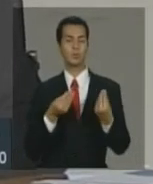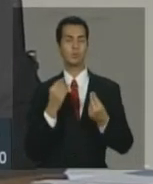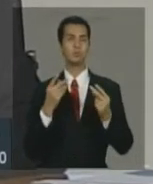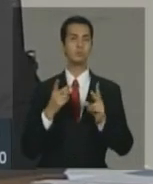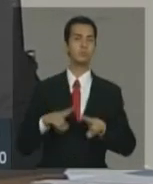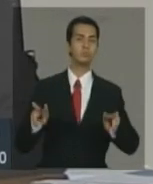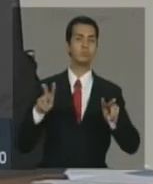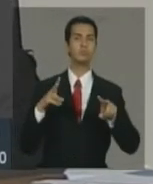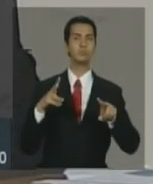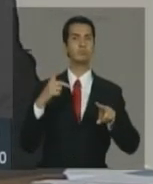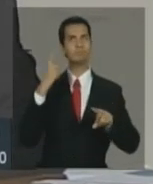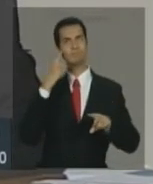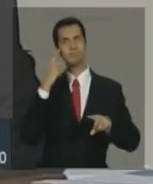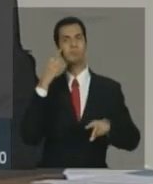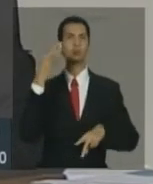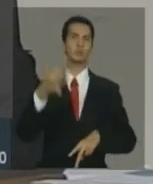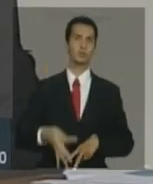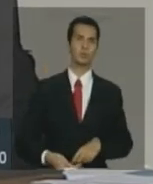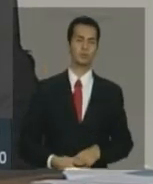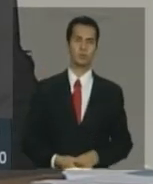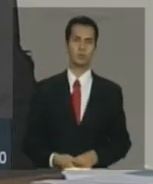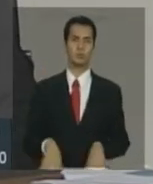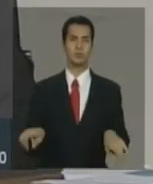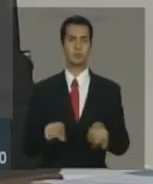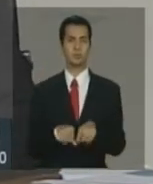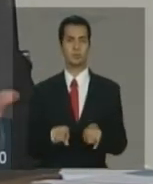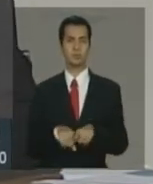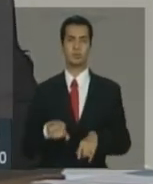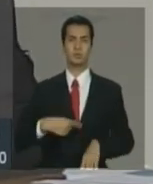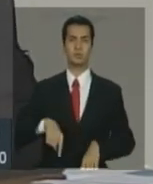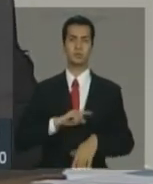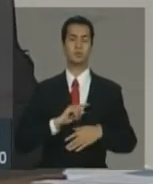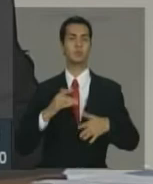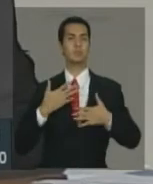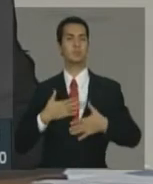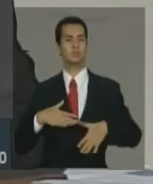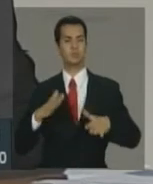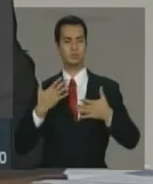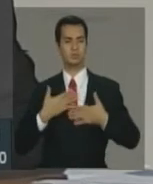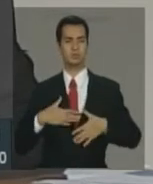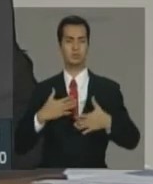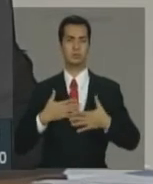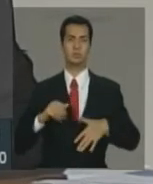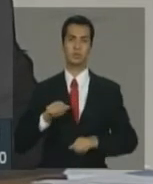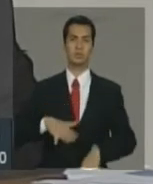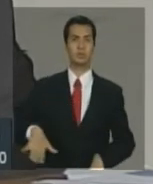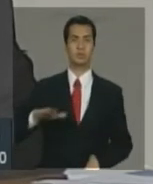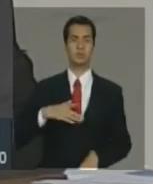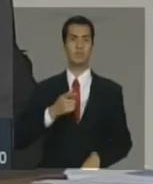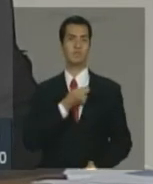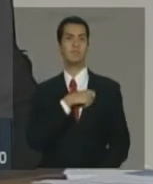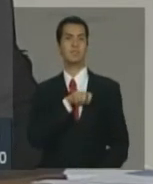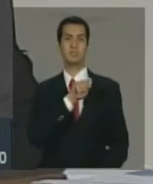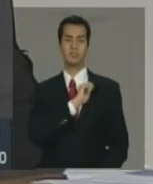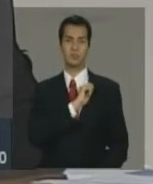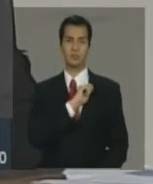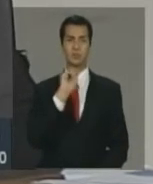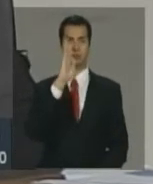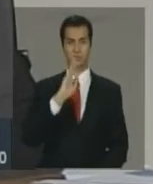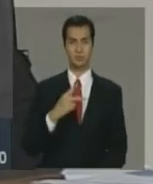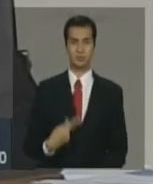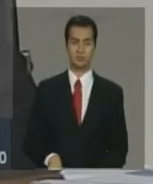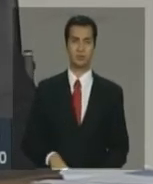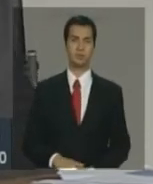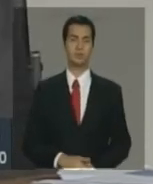de grande impacto do ponto de vista de tranquilidade para a área fiscal no longo prazo do Brasil. No